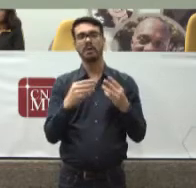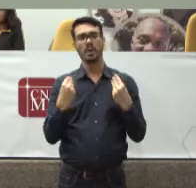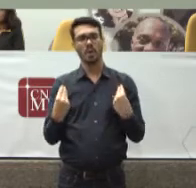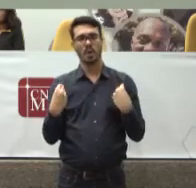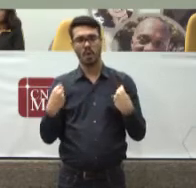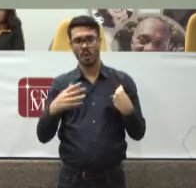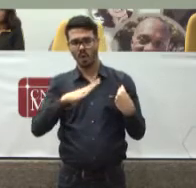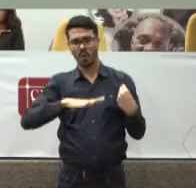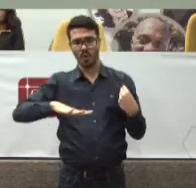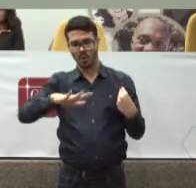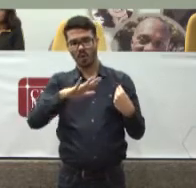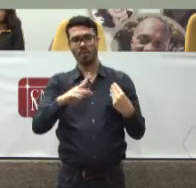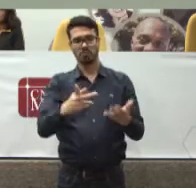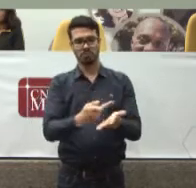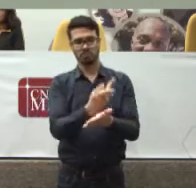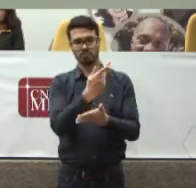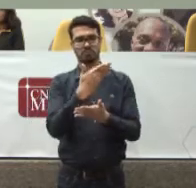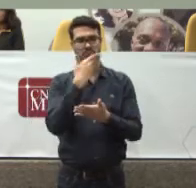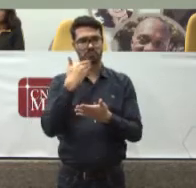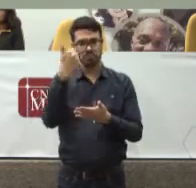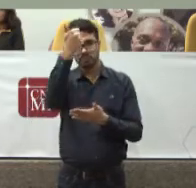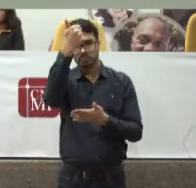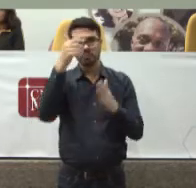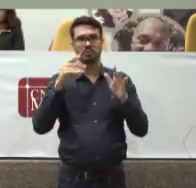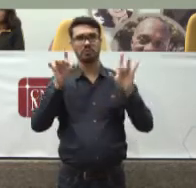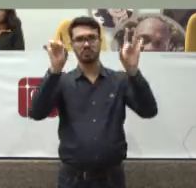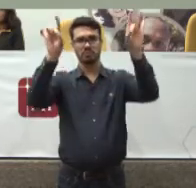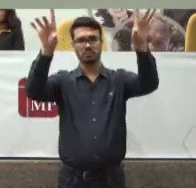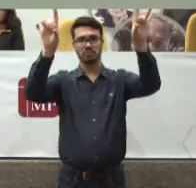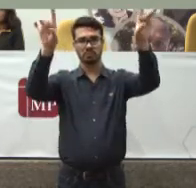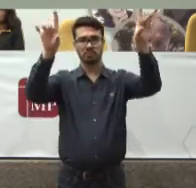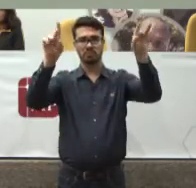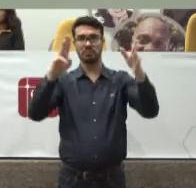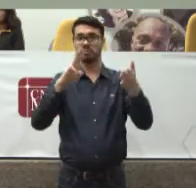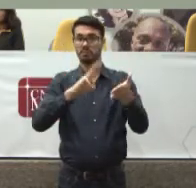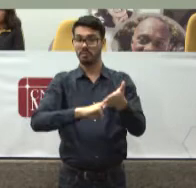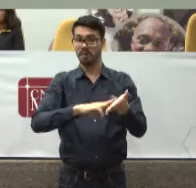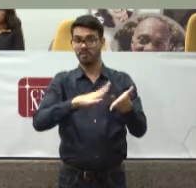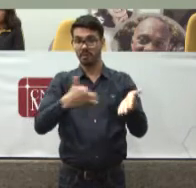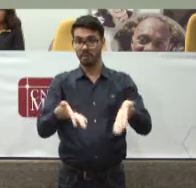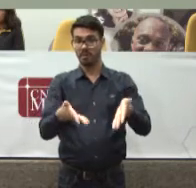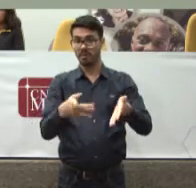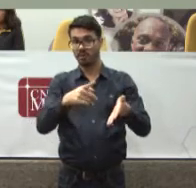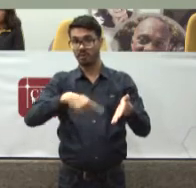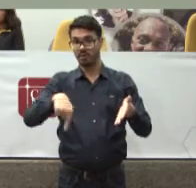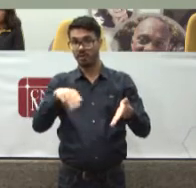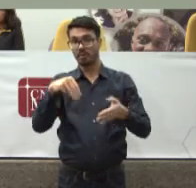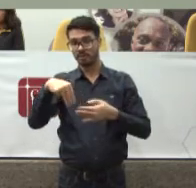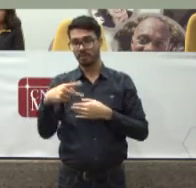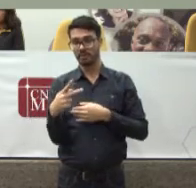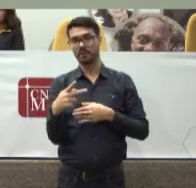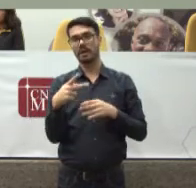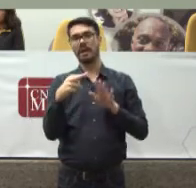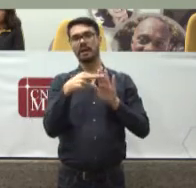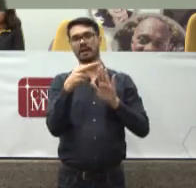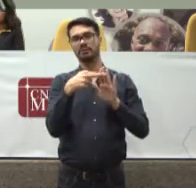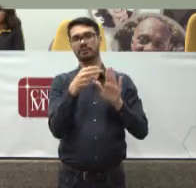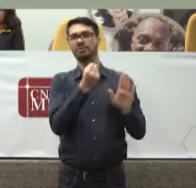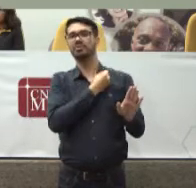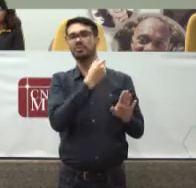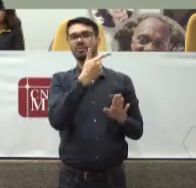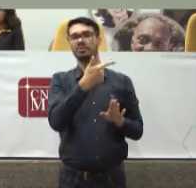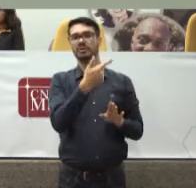isto Funcionou E falo agora Em especial Para os membros Do Ministério Público A resolução 238